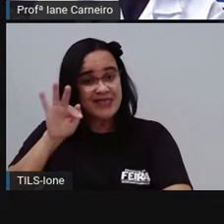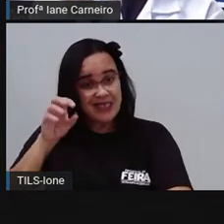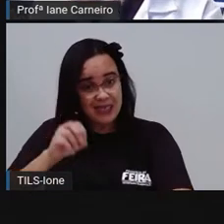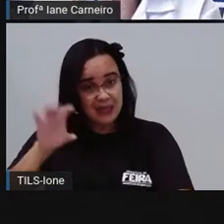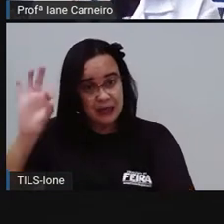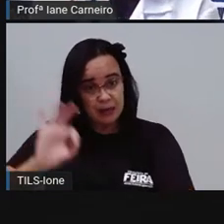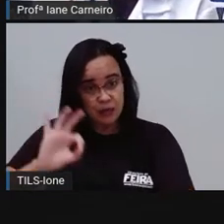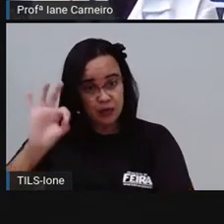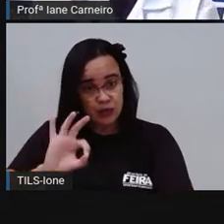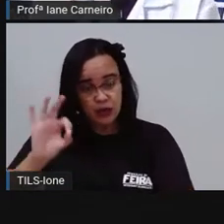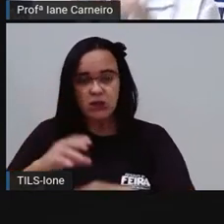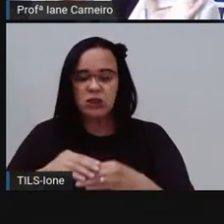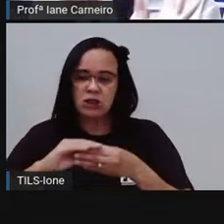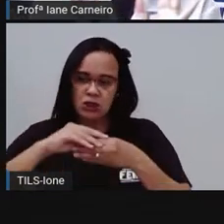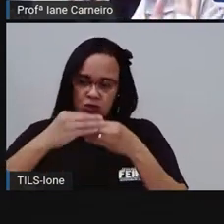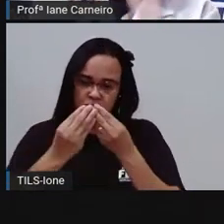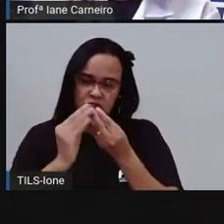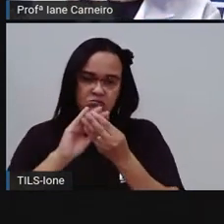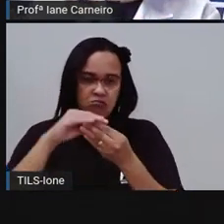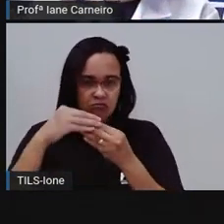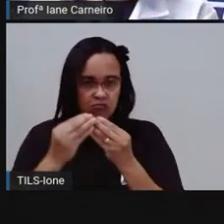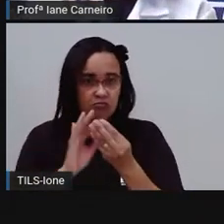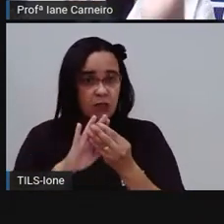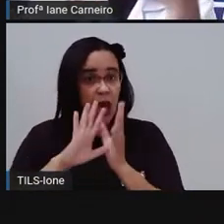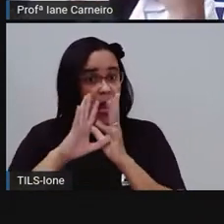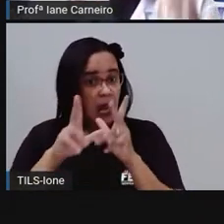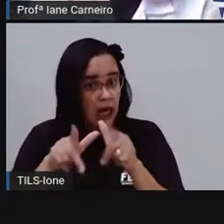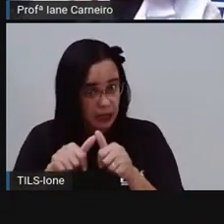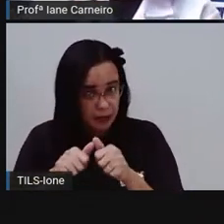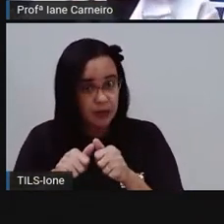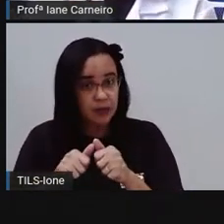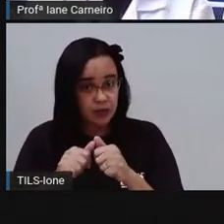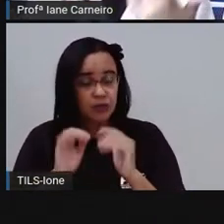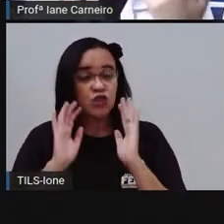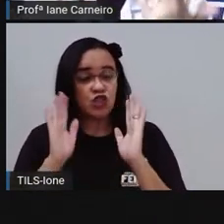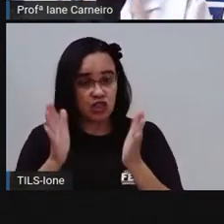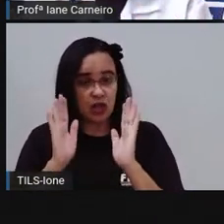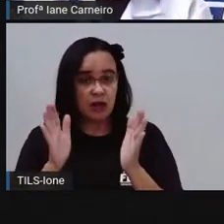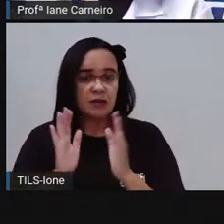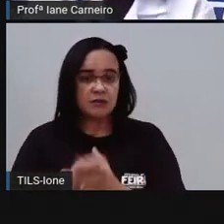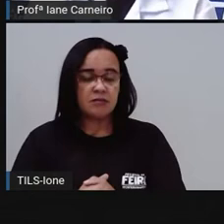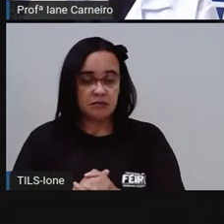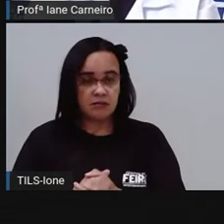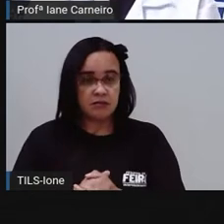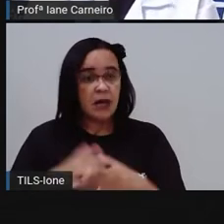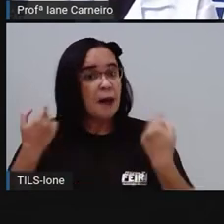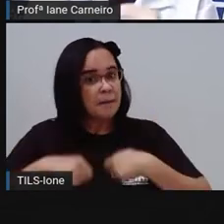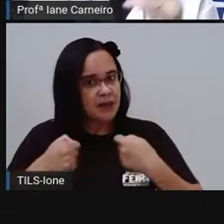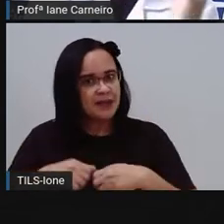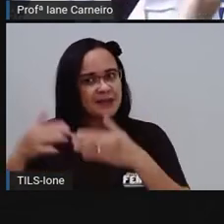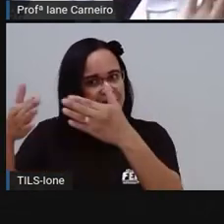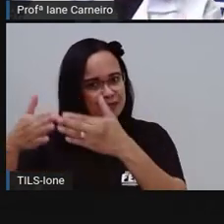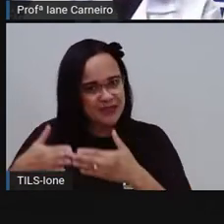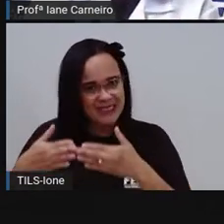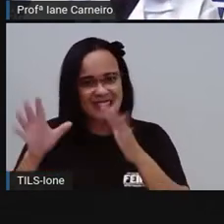usar. Então, esse trabalho deixa para um adulto fazer, né? Explica para o adulto a necessidade disso. A criança